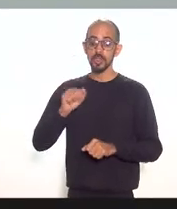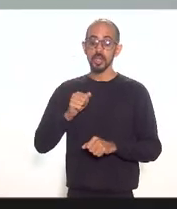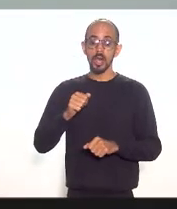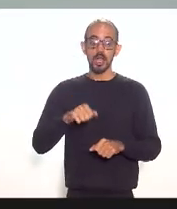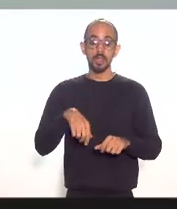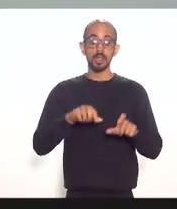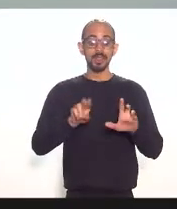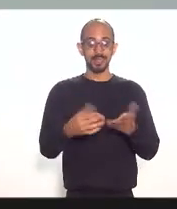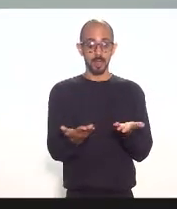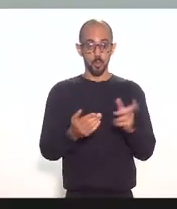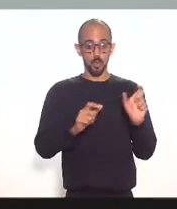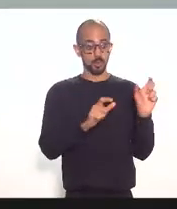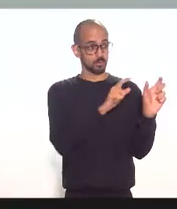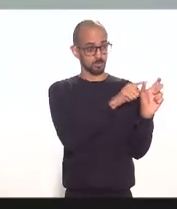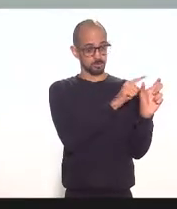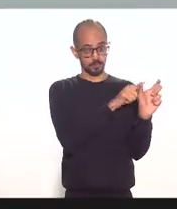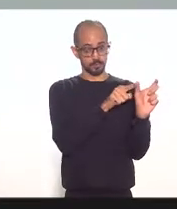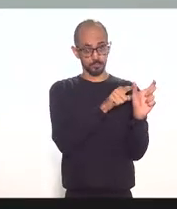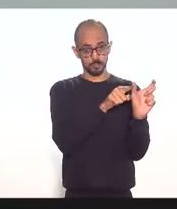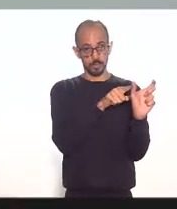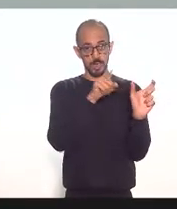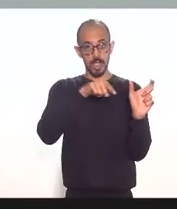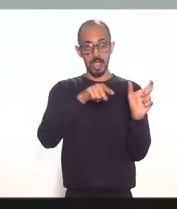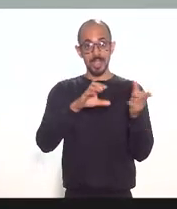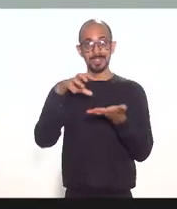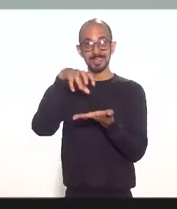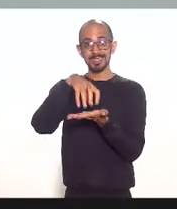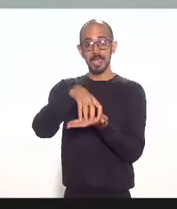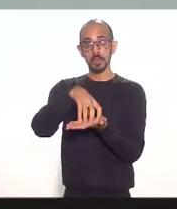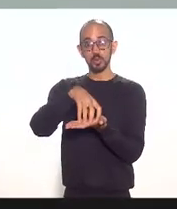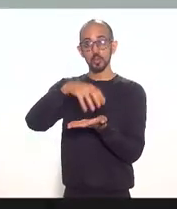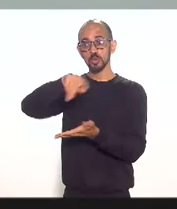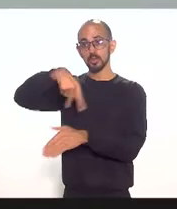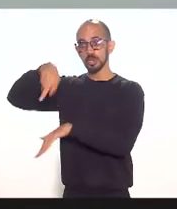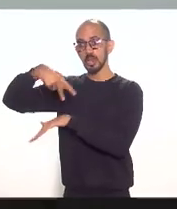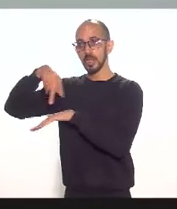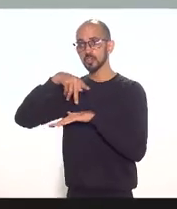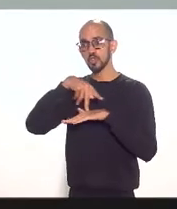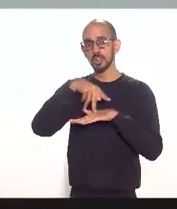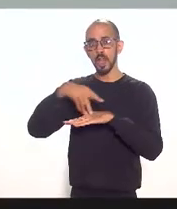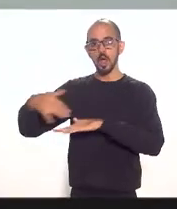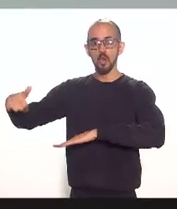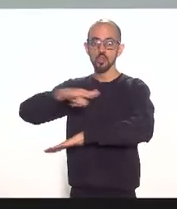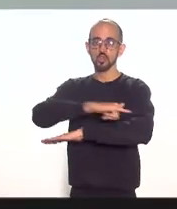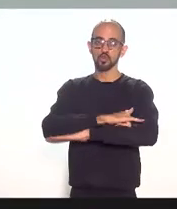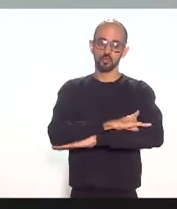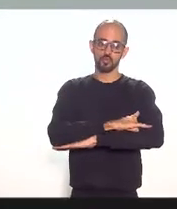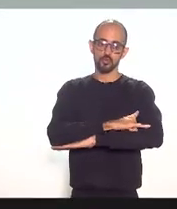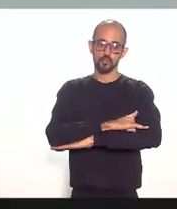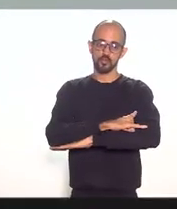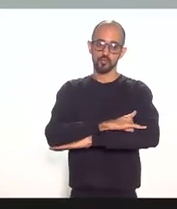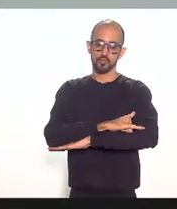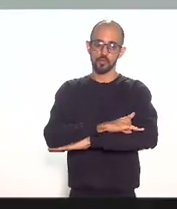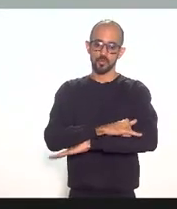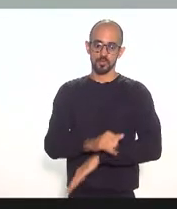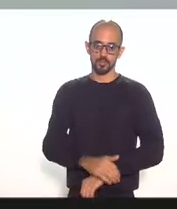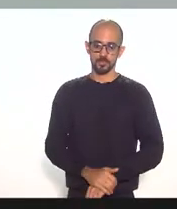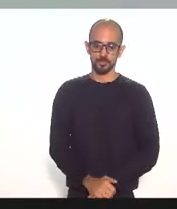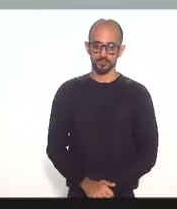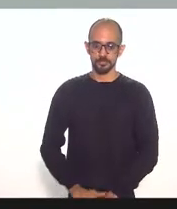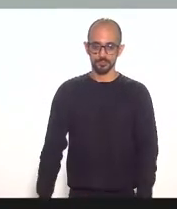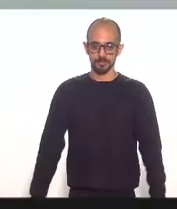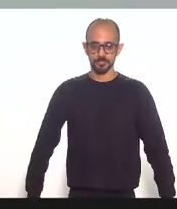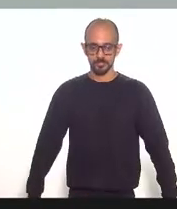aplicada é centro internacional de conexões de voos entre parênteses hub centro internacional de conexão de voos